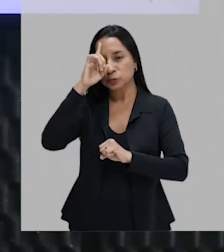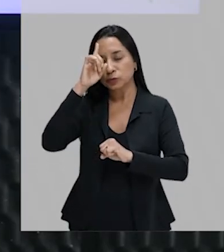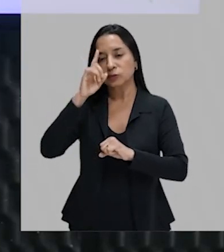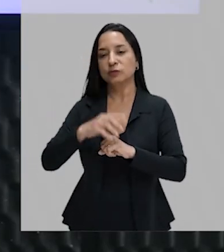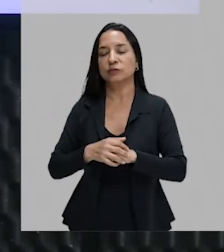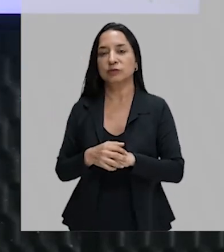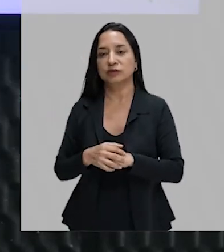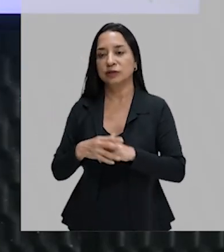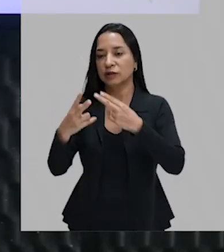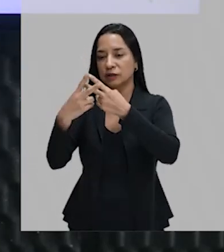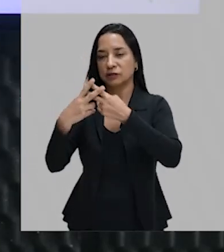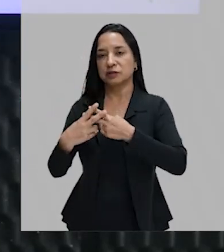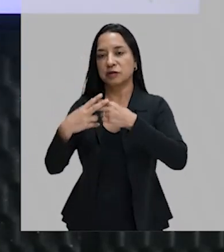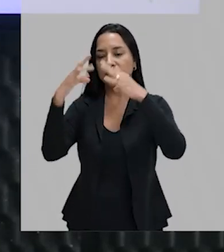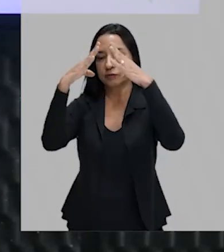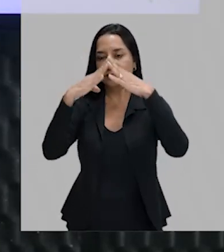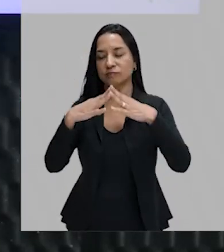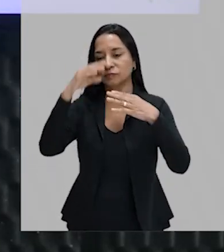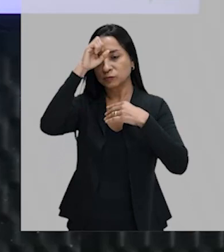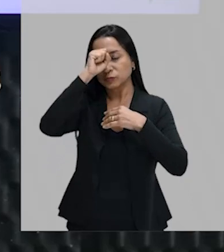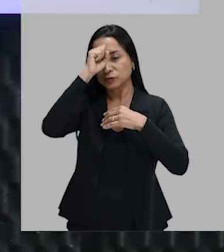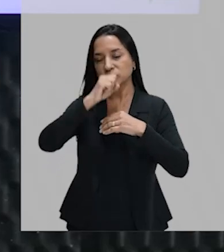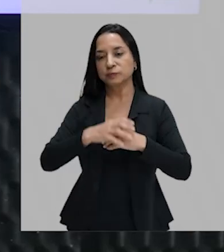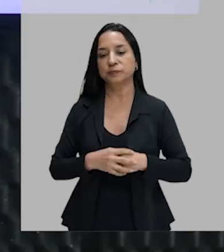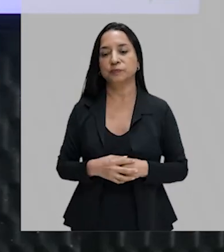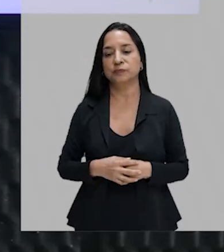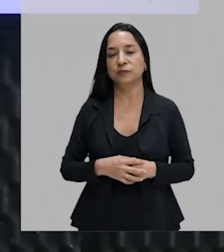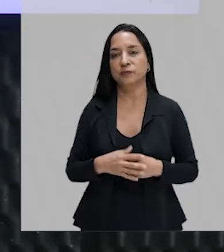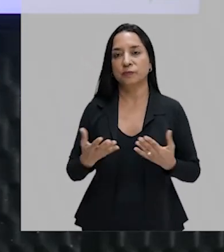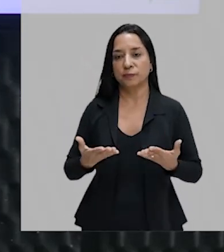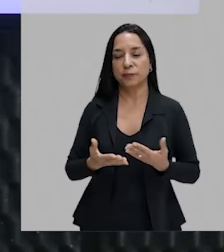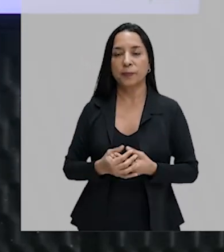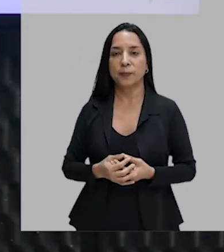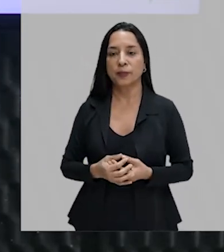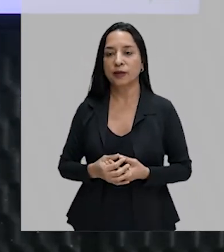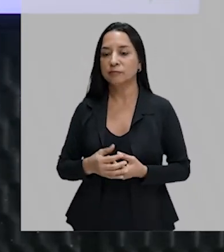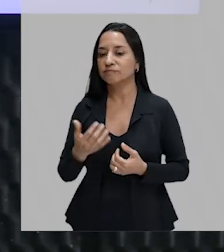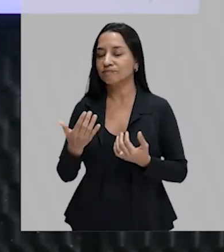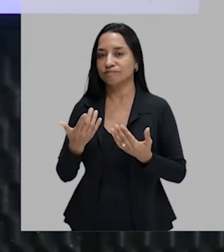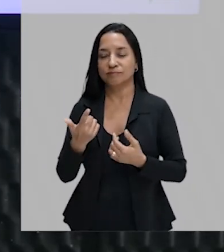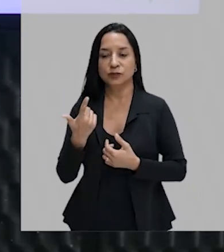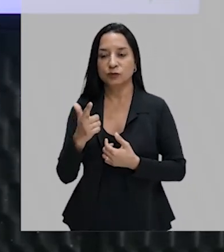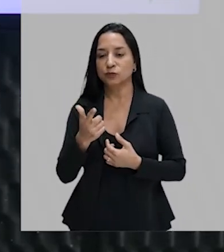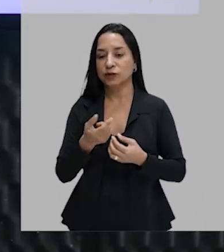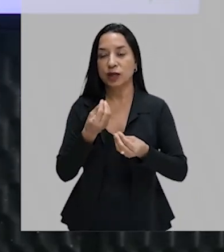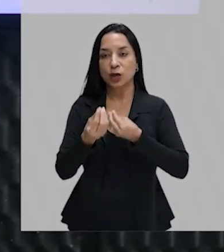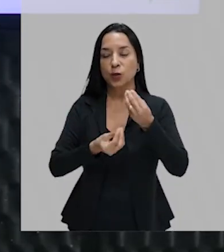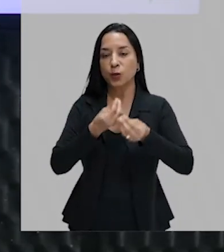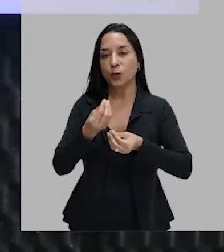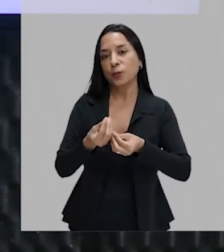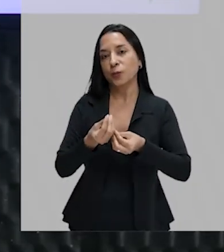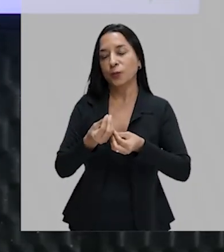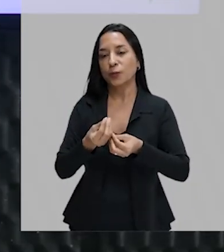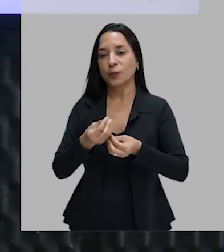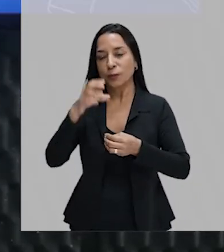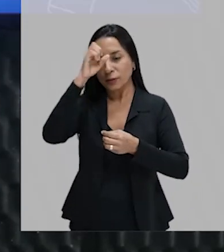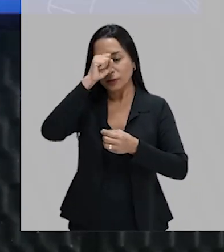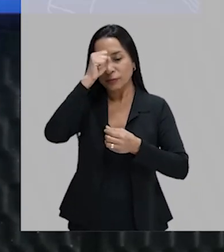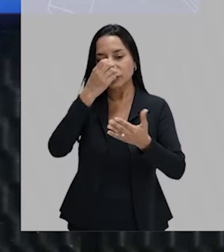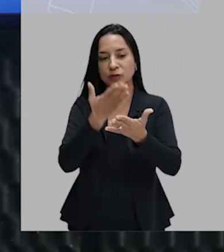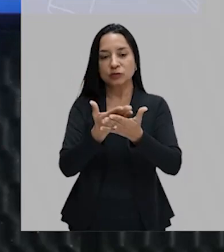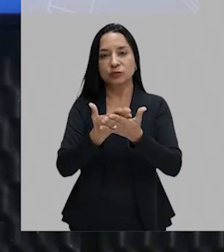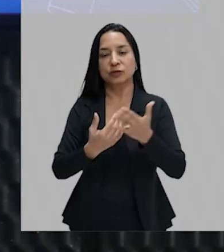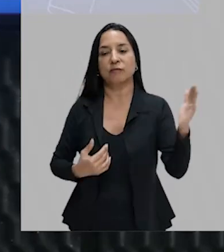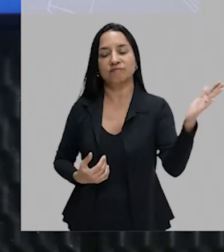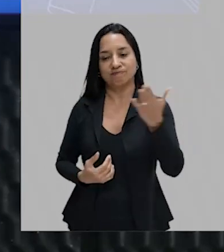tem o programa hashtag Fica em Casa Aprendendo. Então, galera, não tem desculpa para não aprender, para não estudar, e vamos comigo, vem